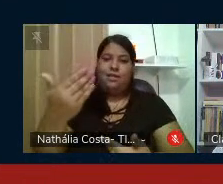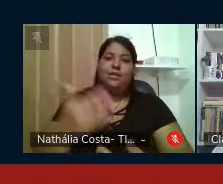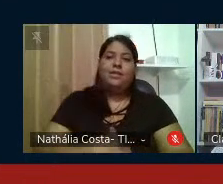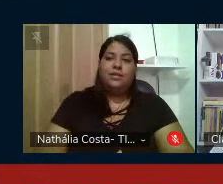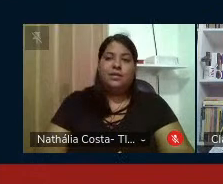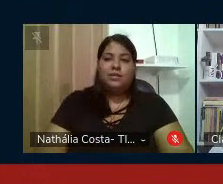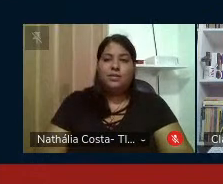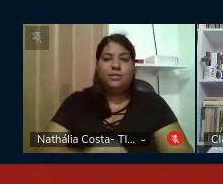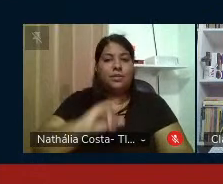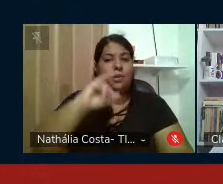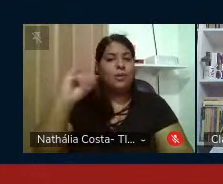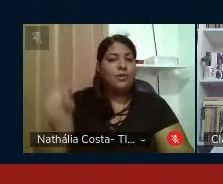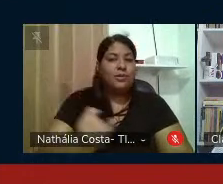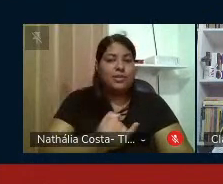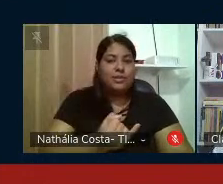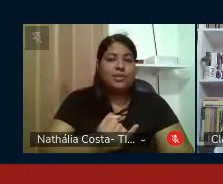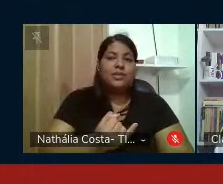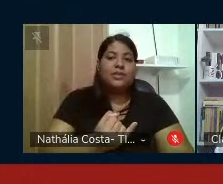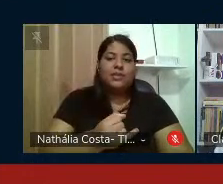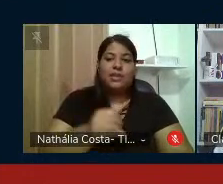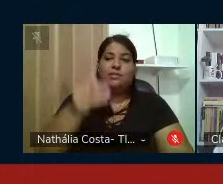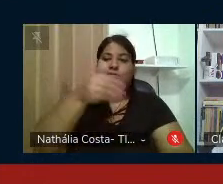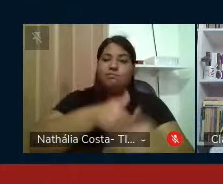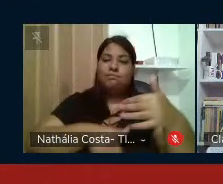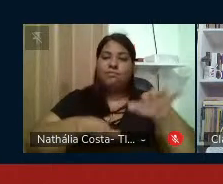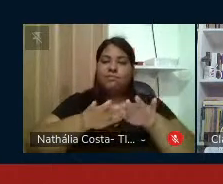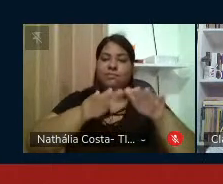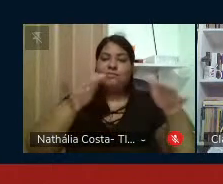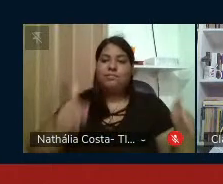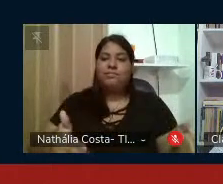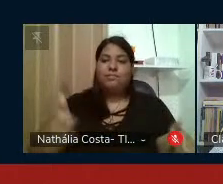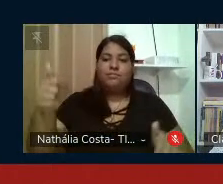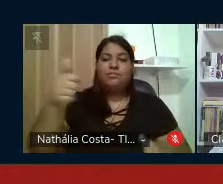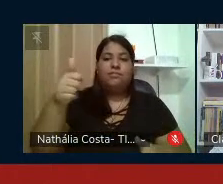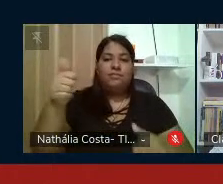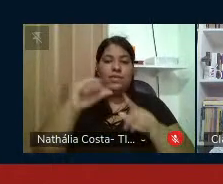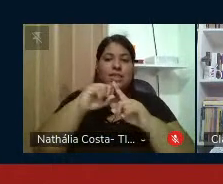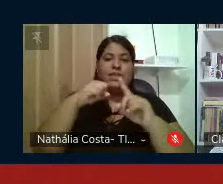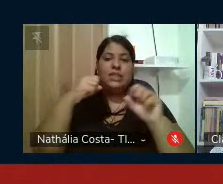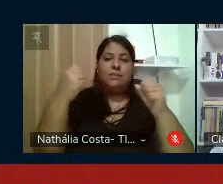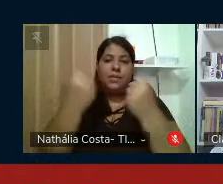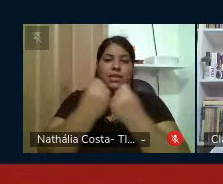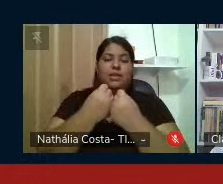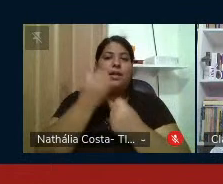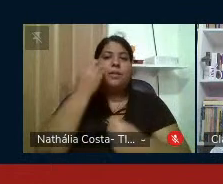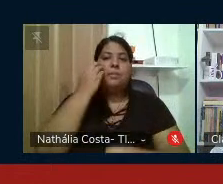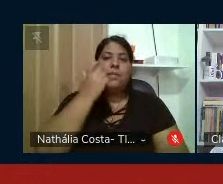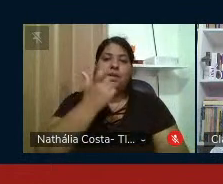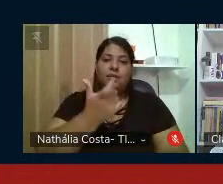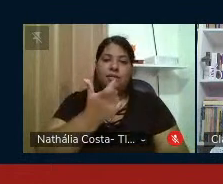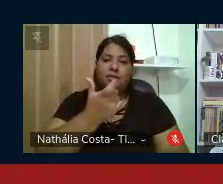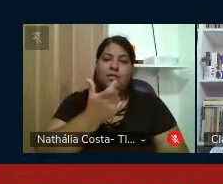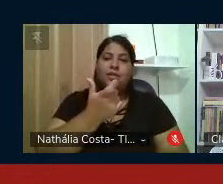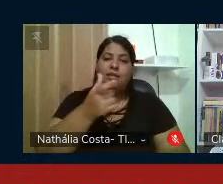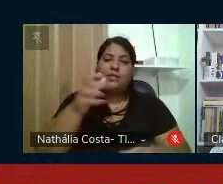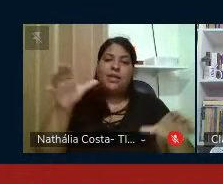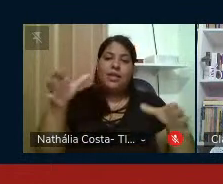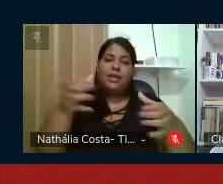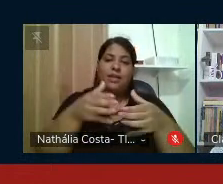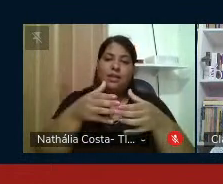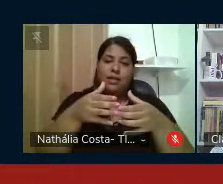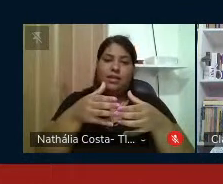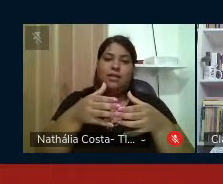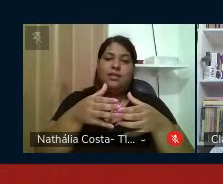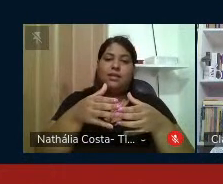a oportunidade de integrar essa mesa no décimo primeiro Seminário Paulo Freire, nono encontro de cátedras e